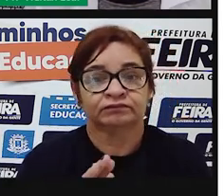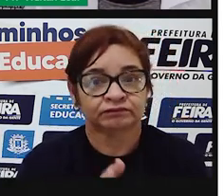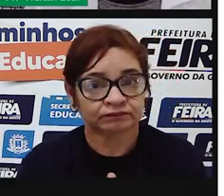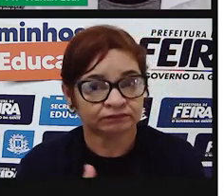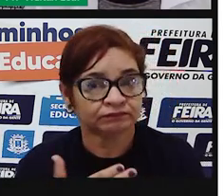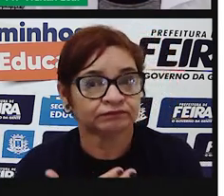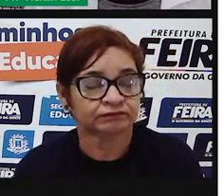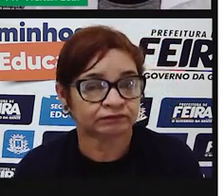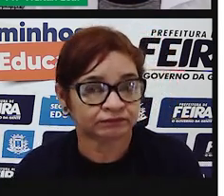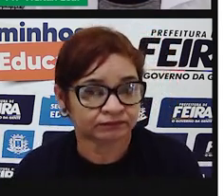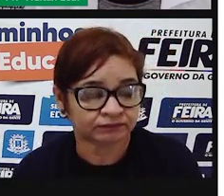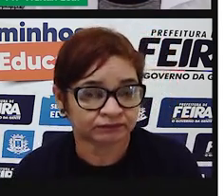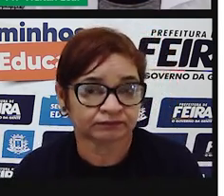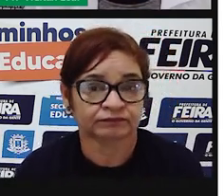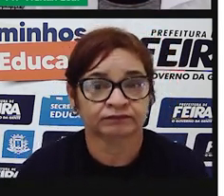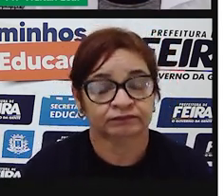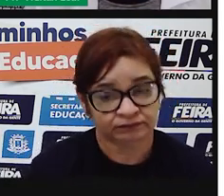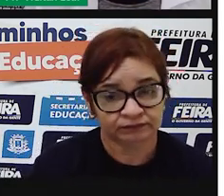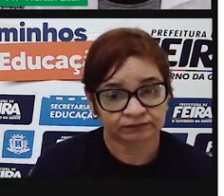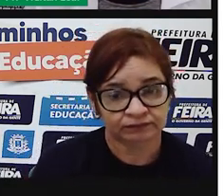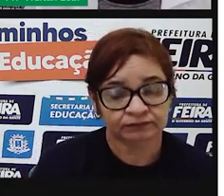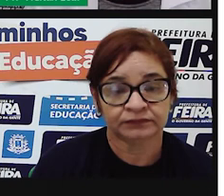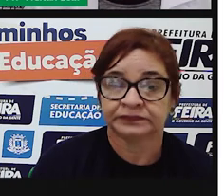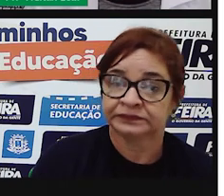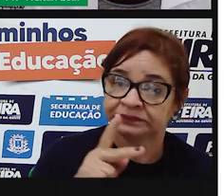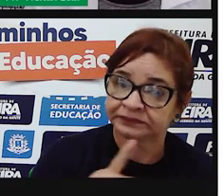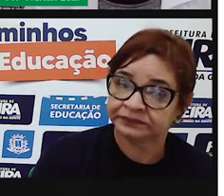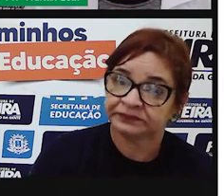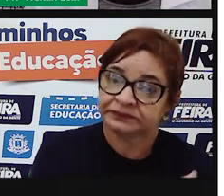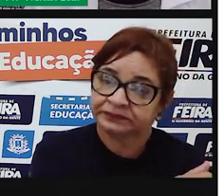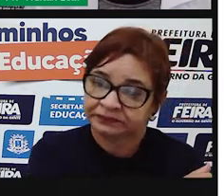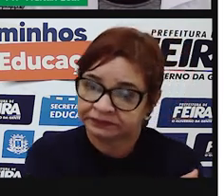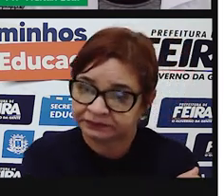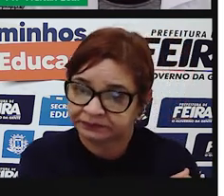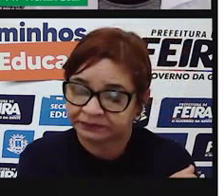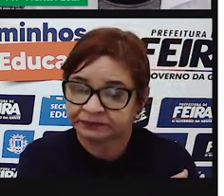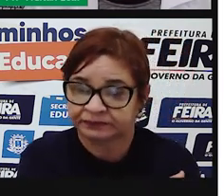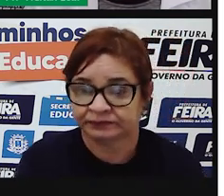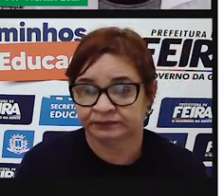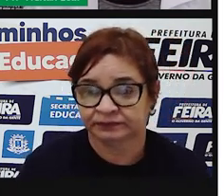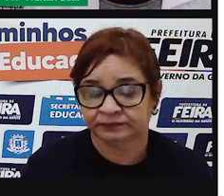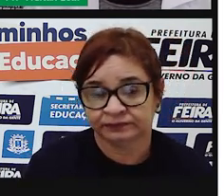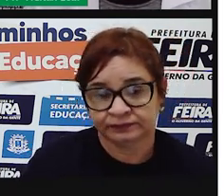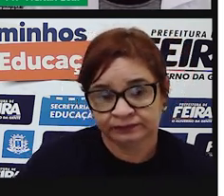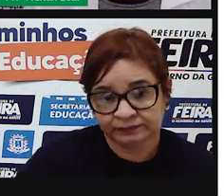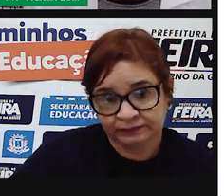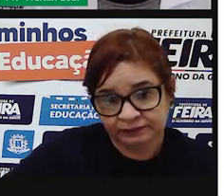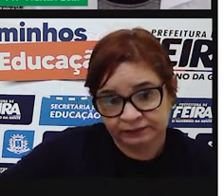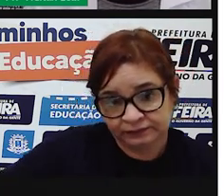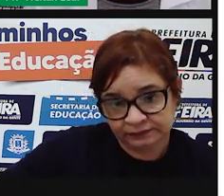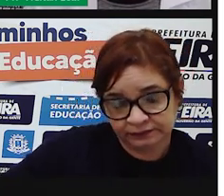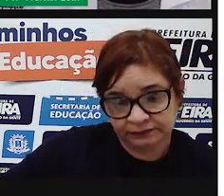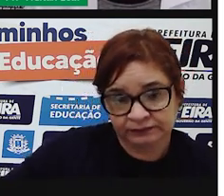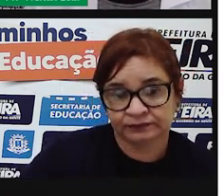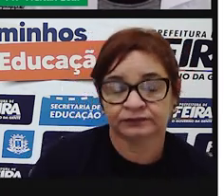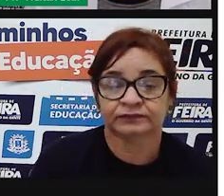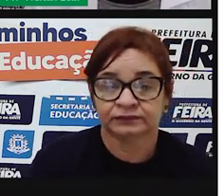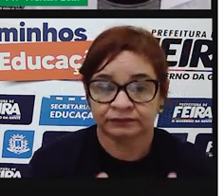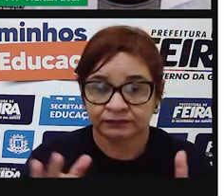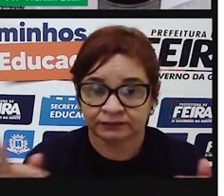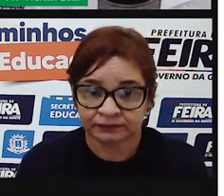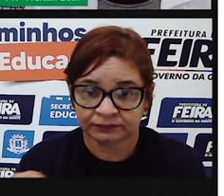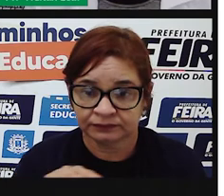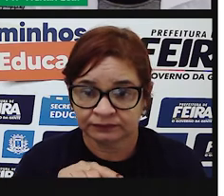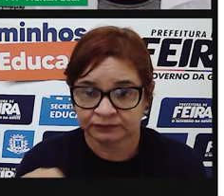Então, professores, alunos e funcionários, seria o aposto, que é separado do restante da frase, com o